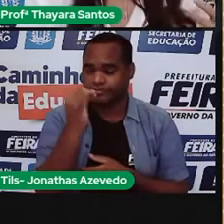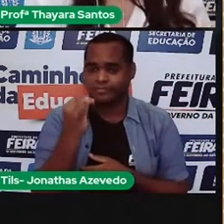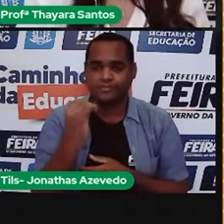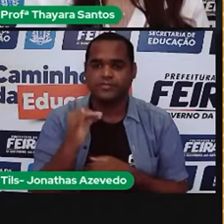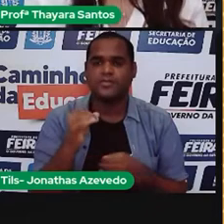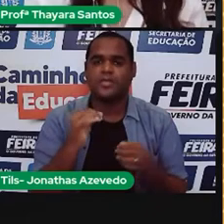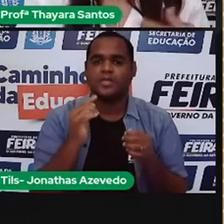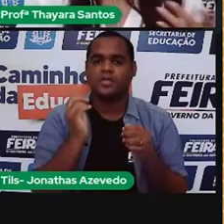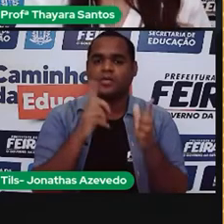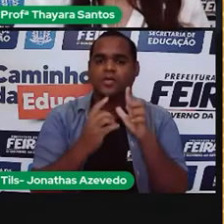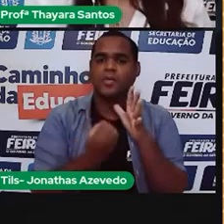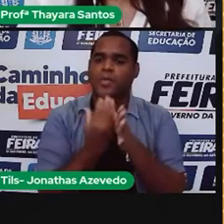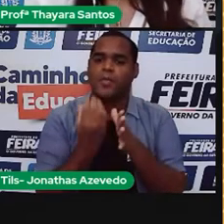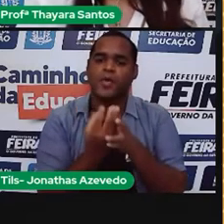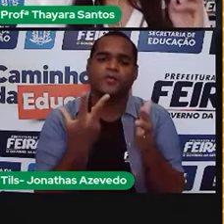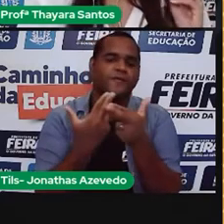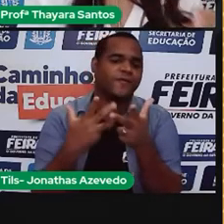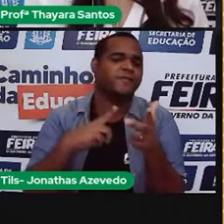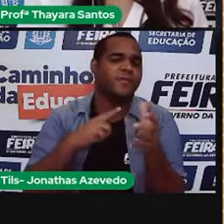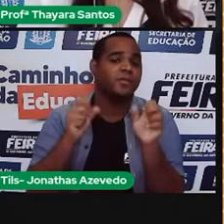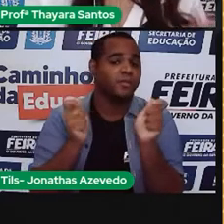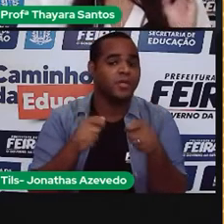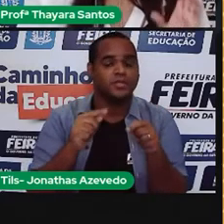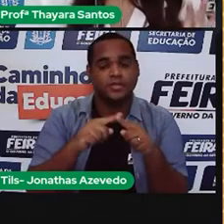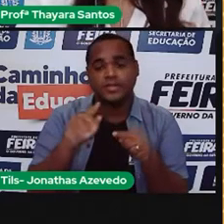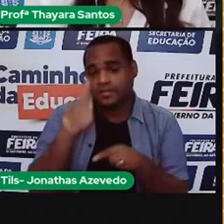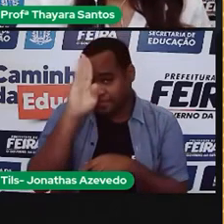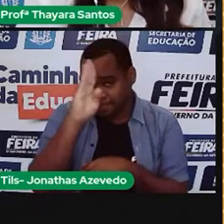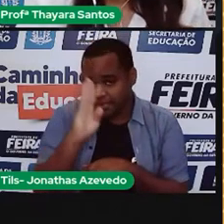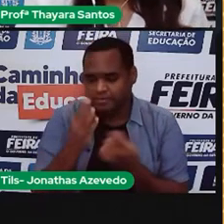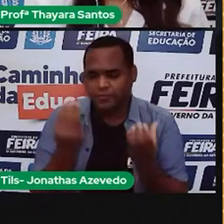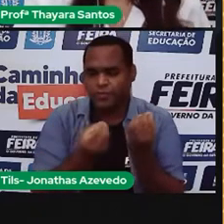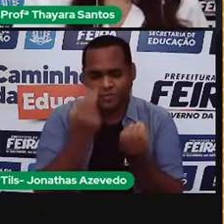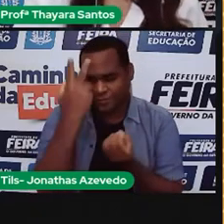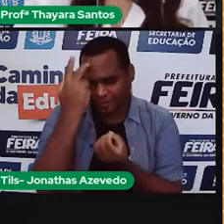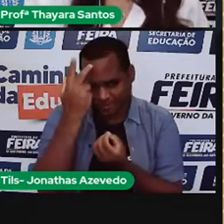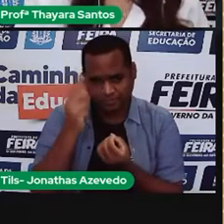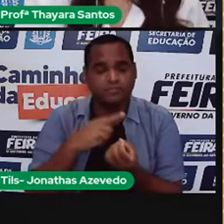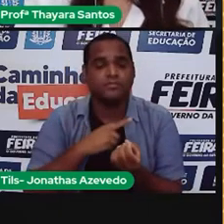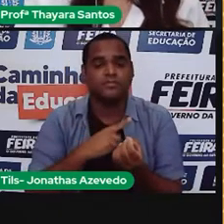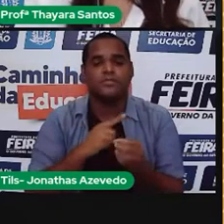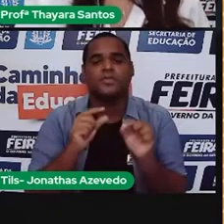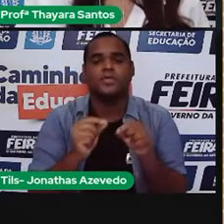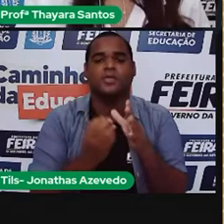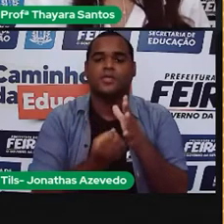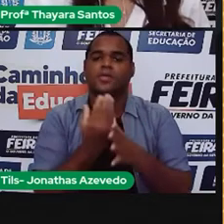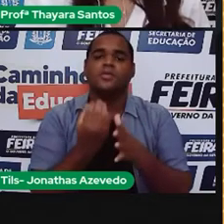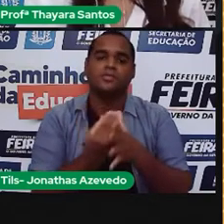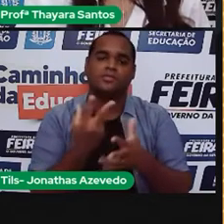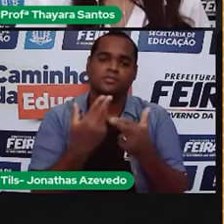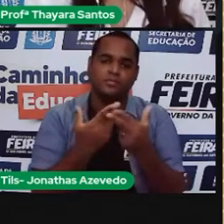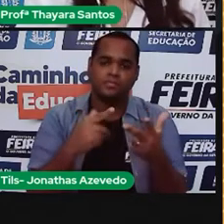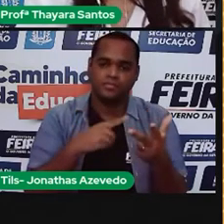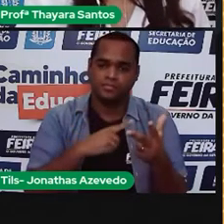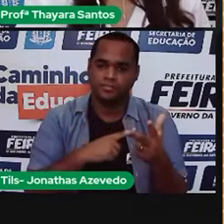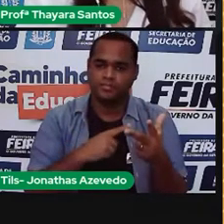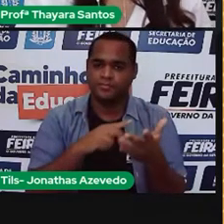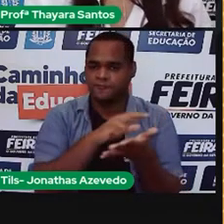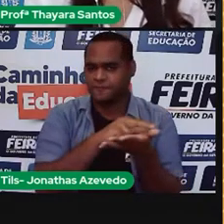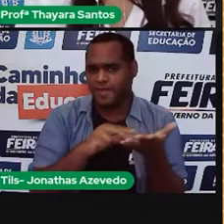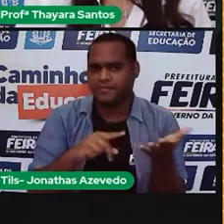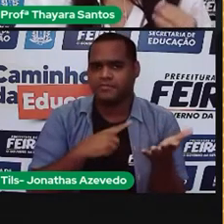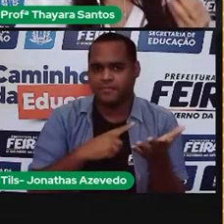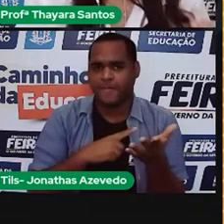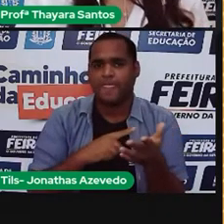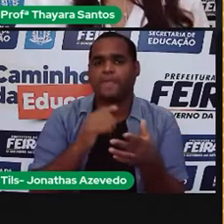pode ser produzida de várias formas, mas aqui no Brasil a forma mais comum é através das usinas hidrelétricas.